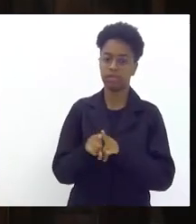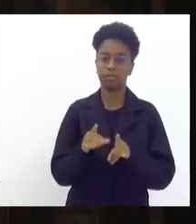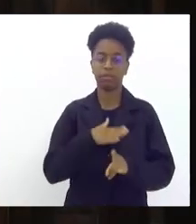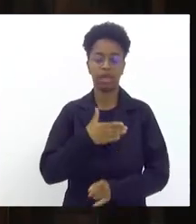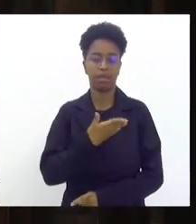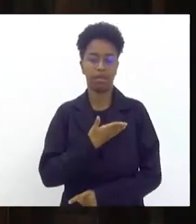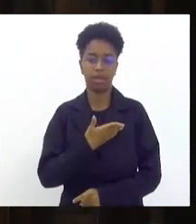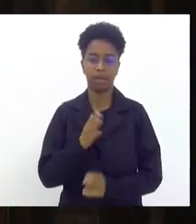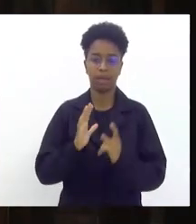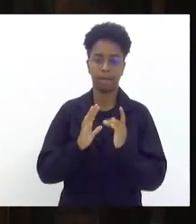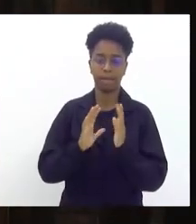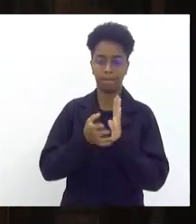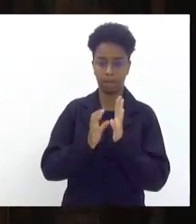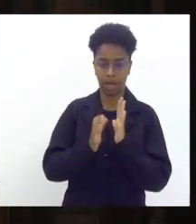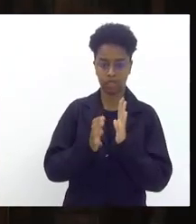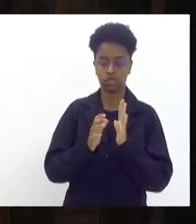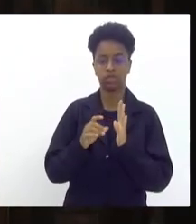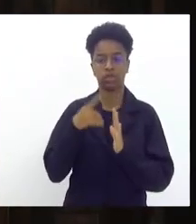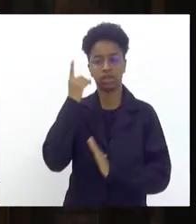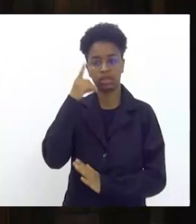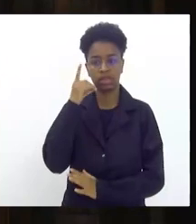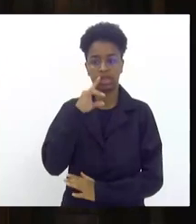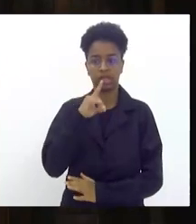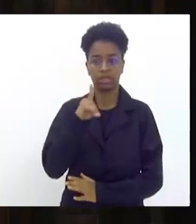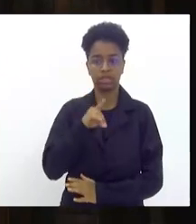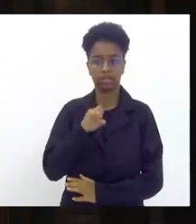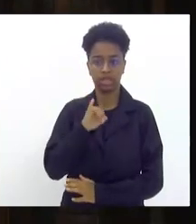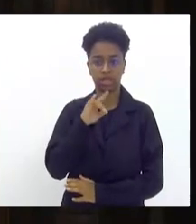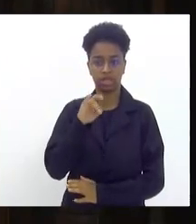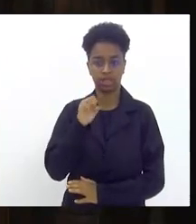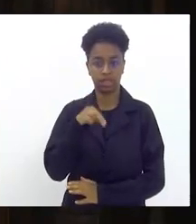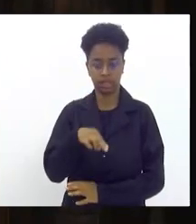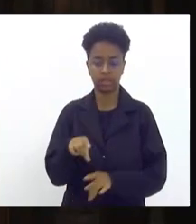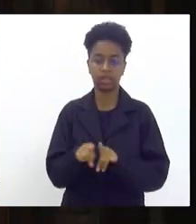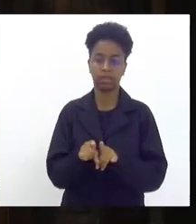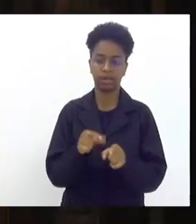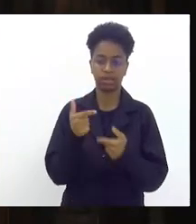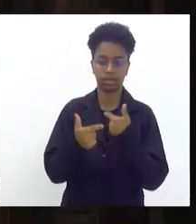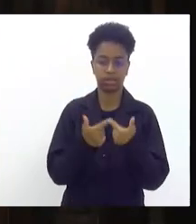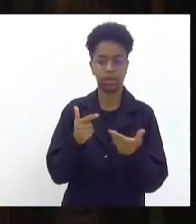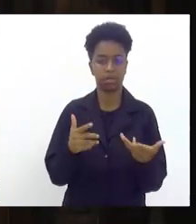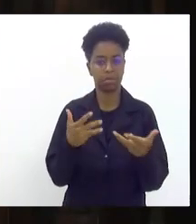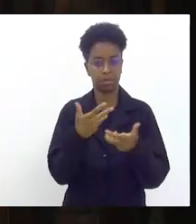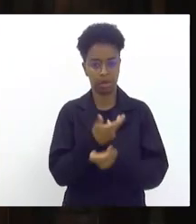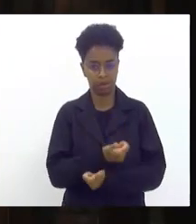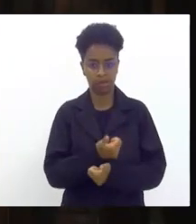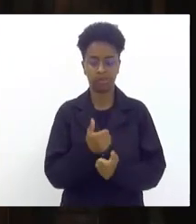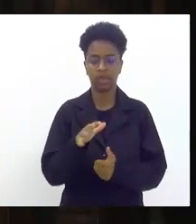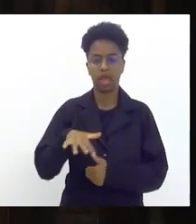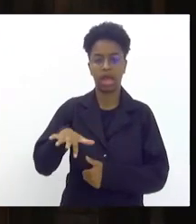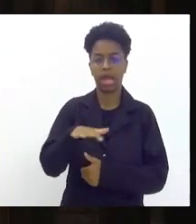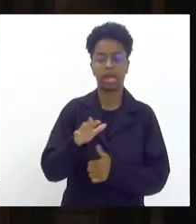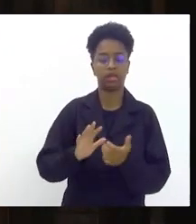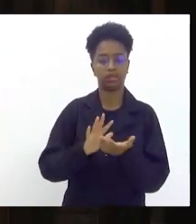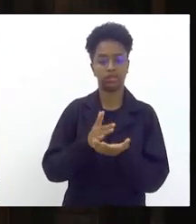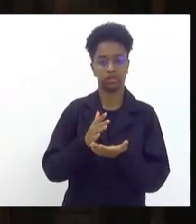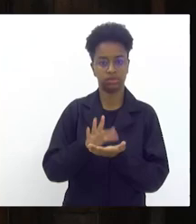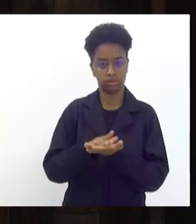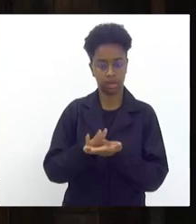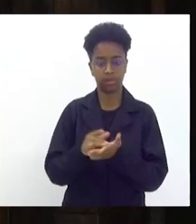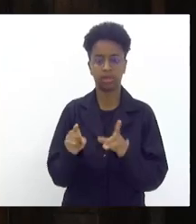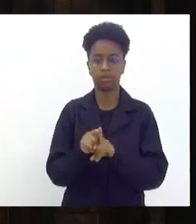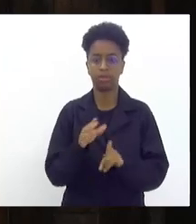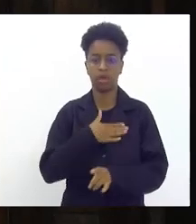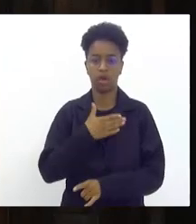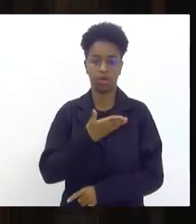partido deputada Zeidã que faz também esse belo trabalho pela frente do samba meu amigo e parceiro de